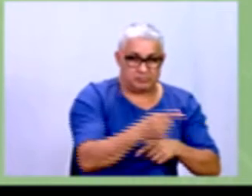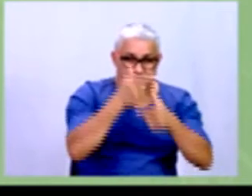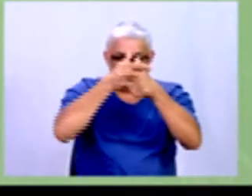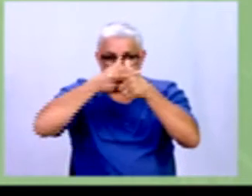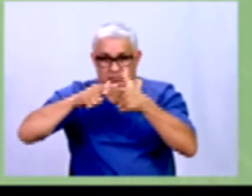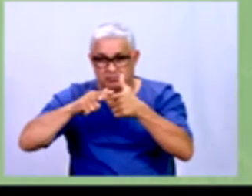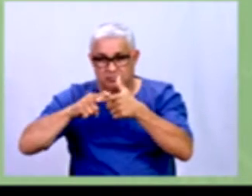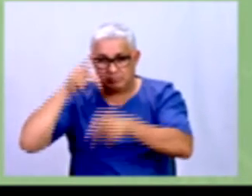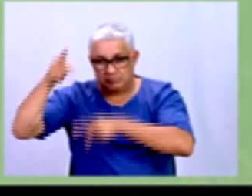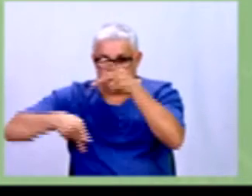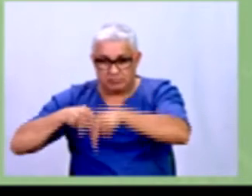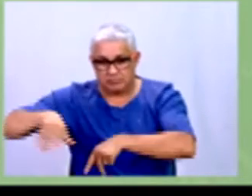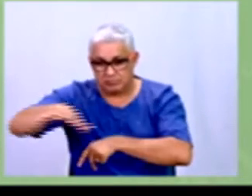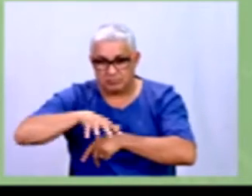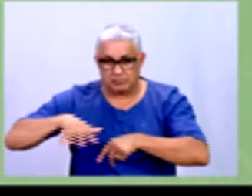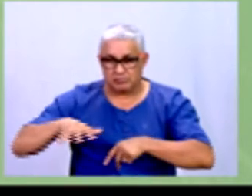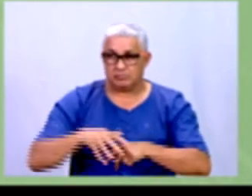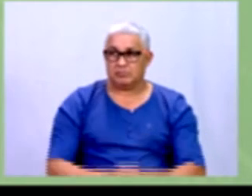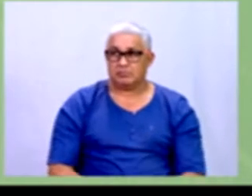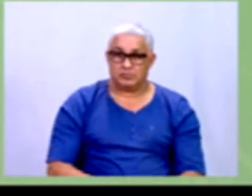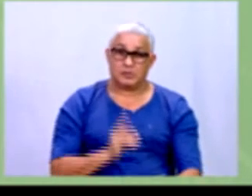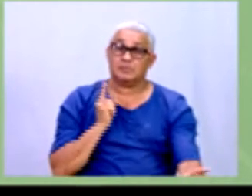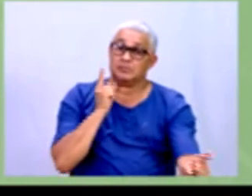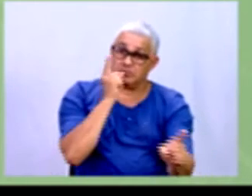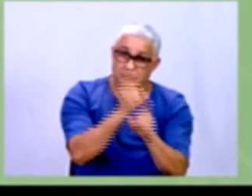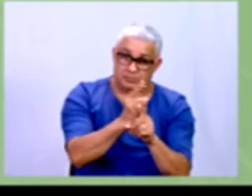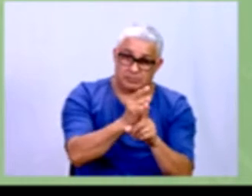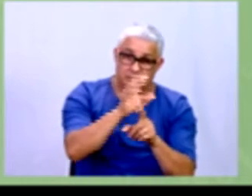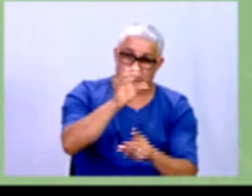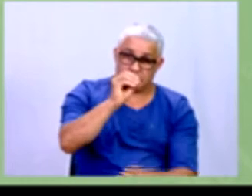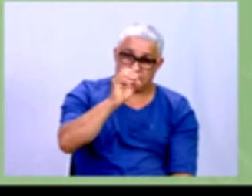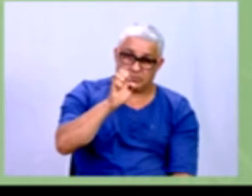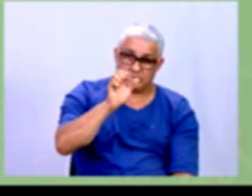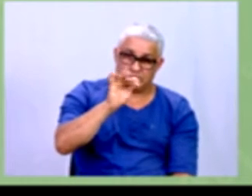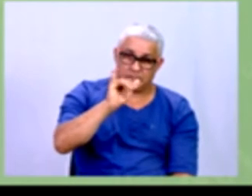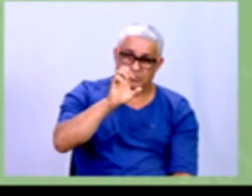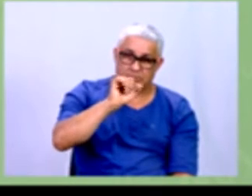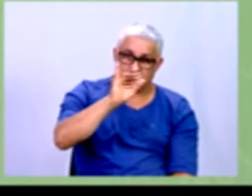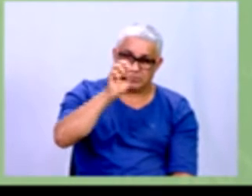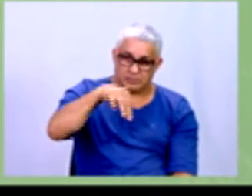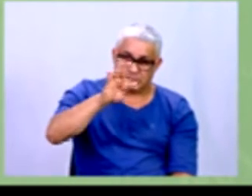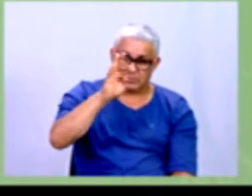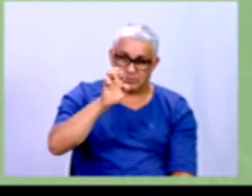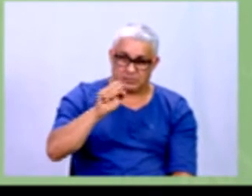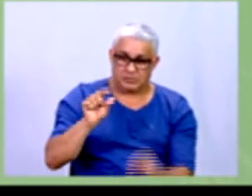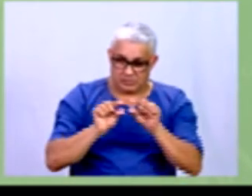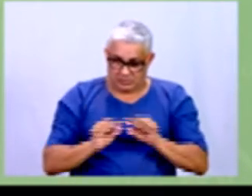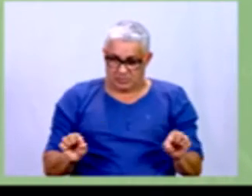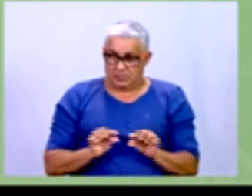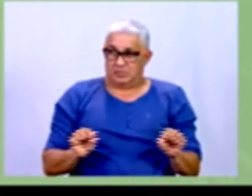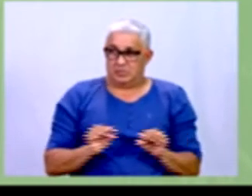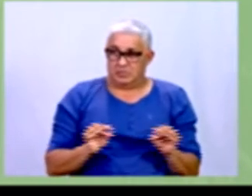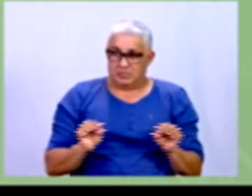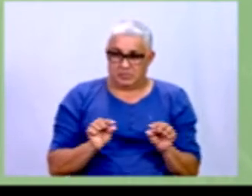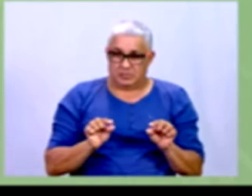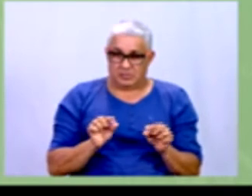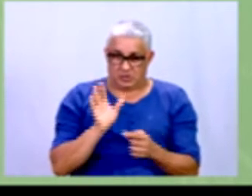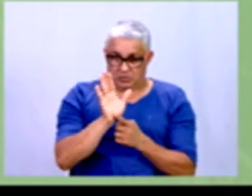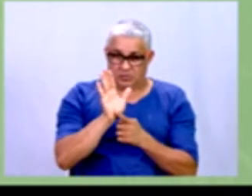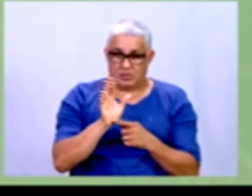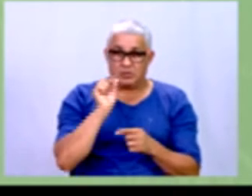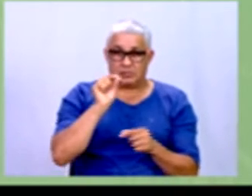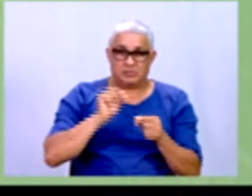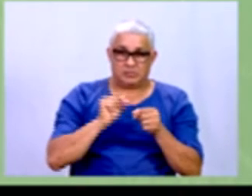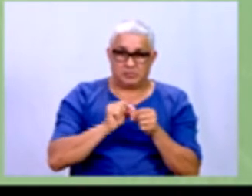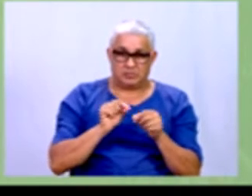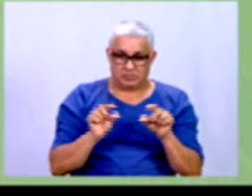população local achamos o coeficiente aqui embaixo pessoal está vendo esse número aqui que eu estou assinalando para vocês o que a gente